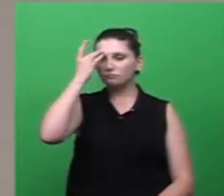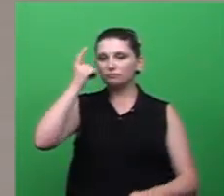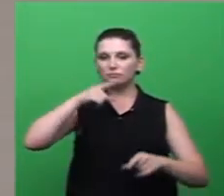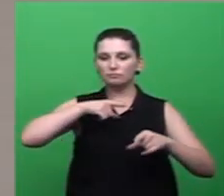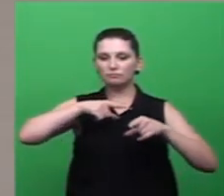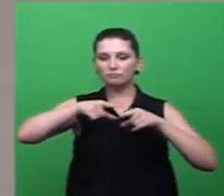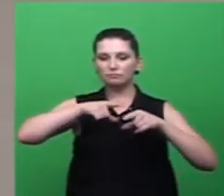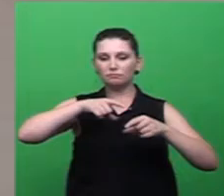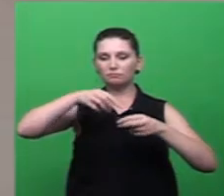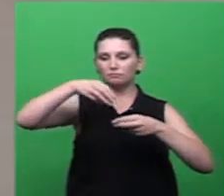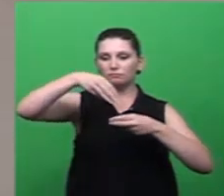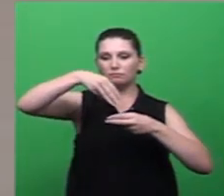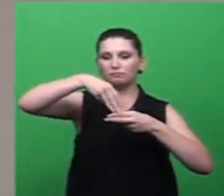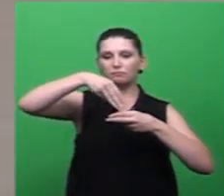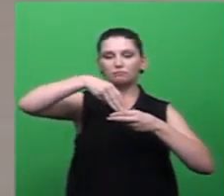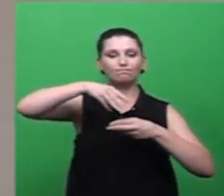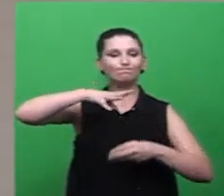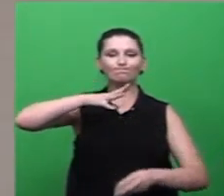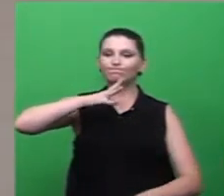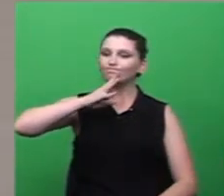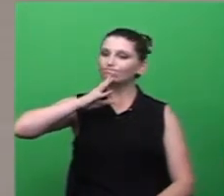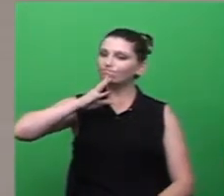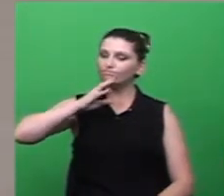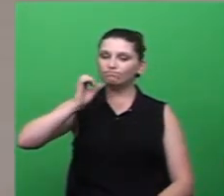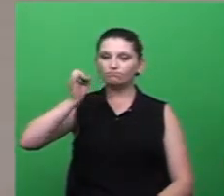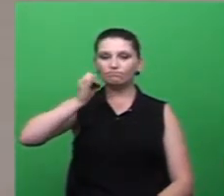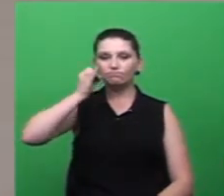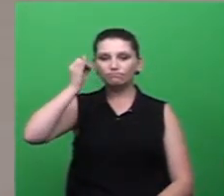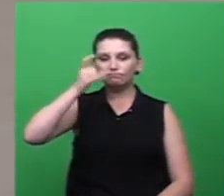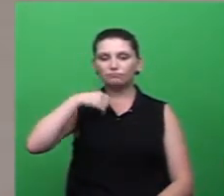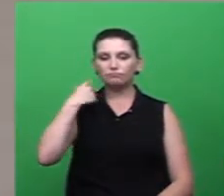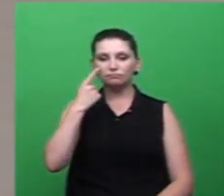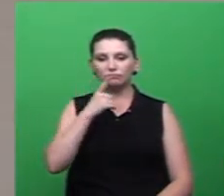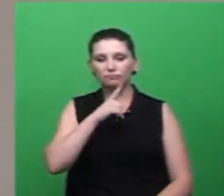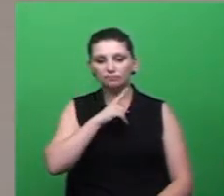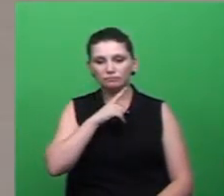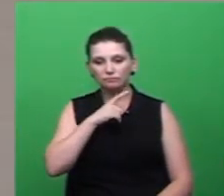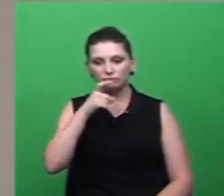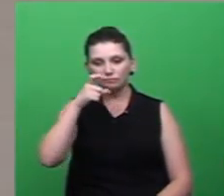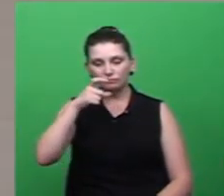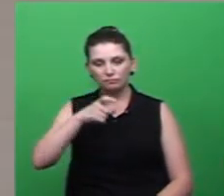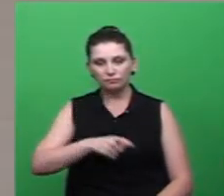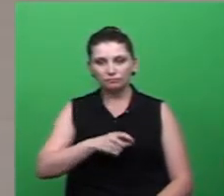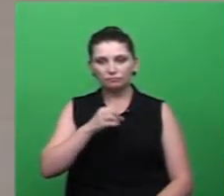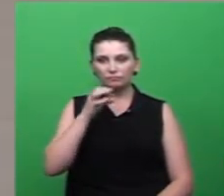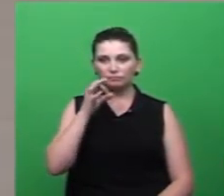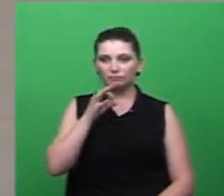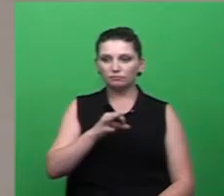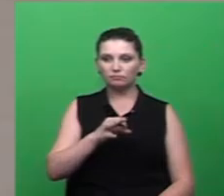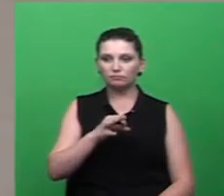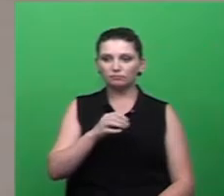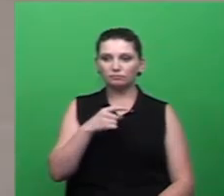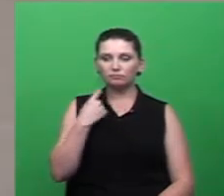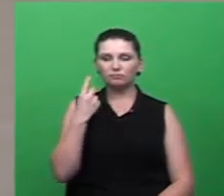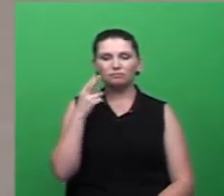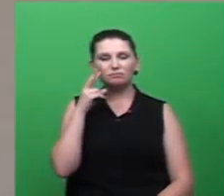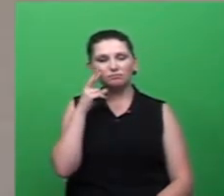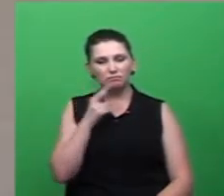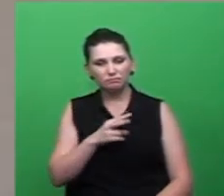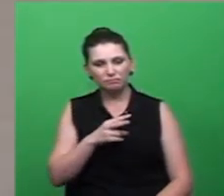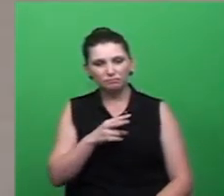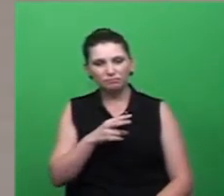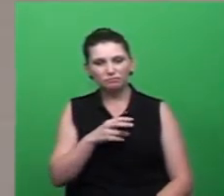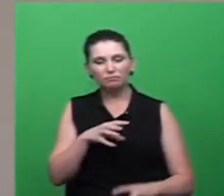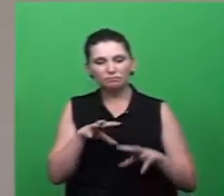conhecem o Ecoponto e olha a importância de nós ter um local para descartar esse material quanto os sofás que nós vimos na rua jogado nas